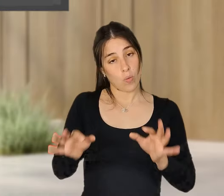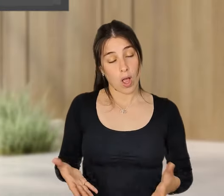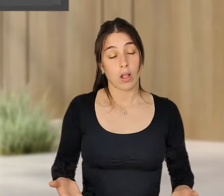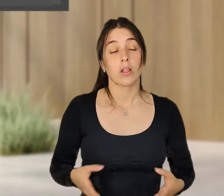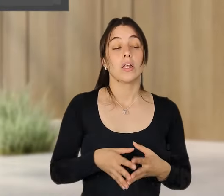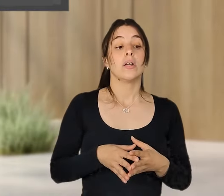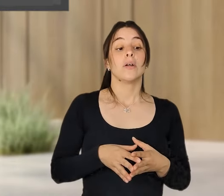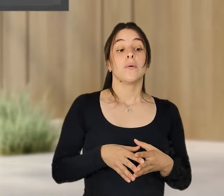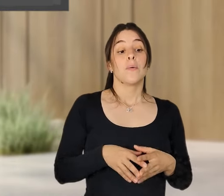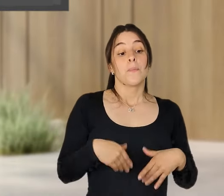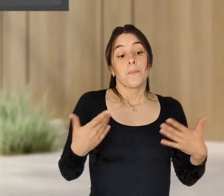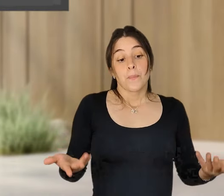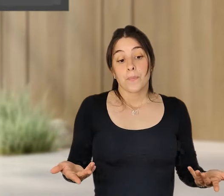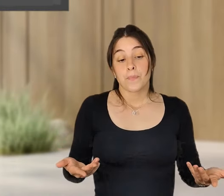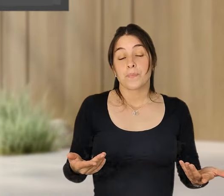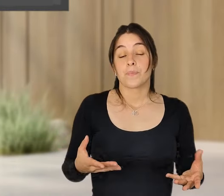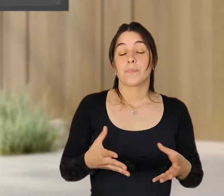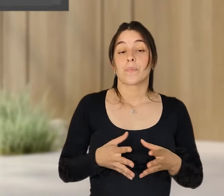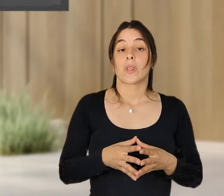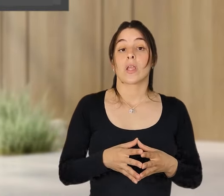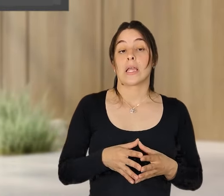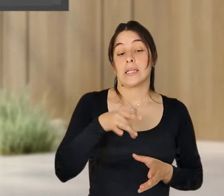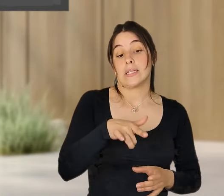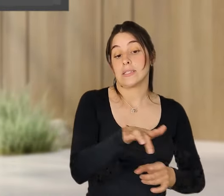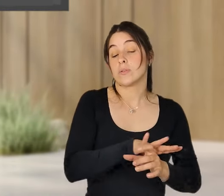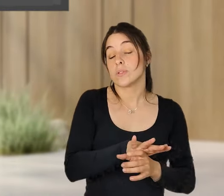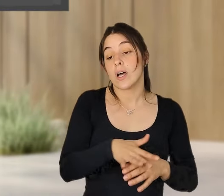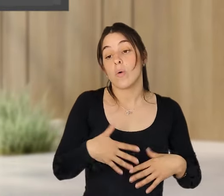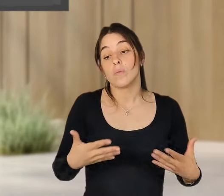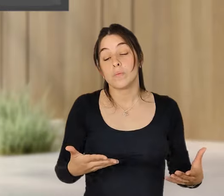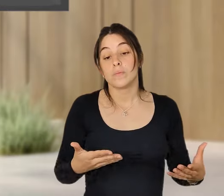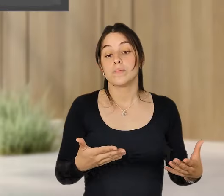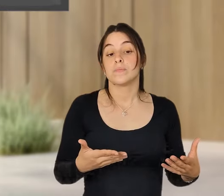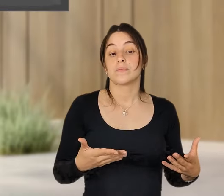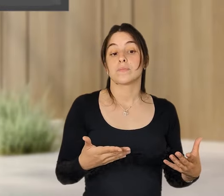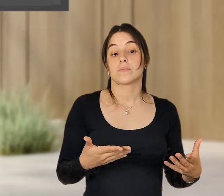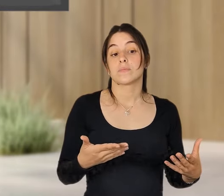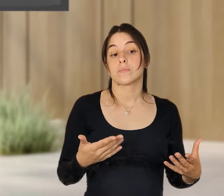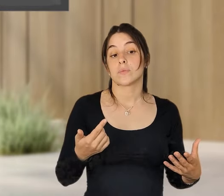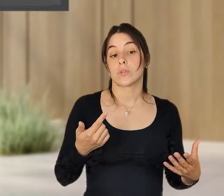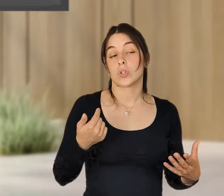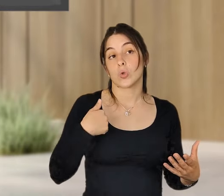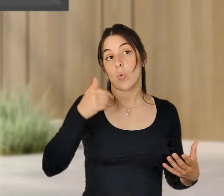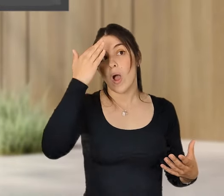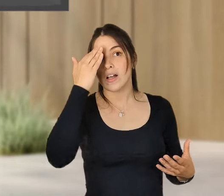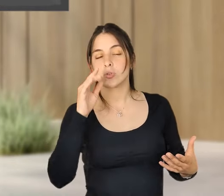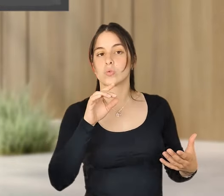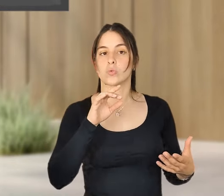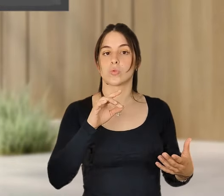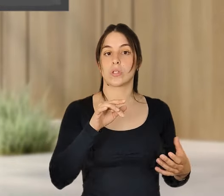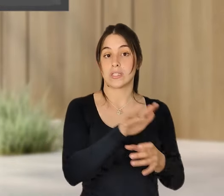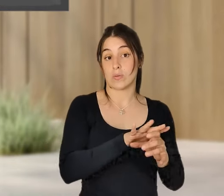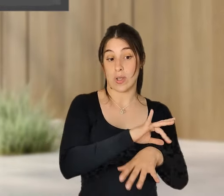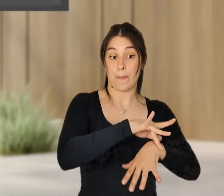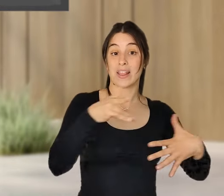casos e, portanto, foi forçado a uma experimentação, neste caso,